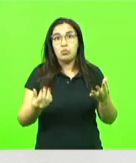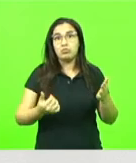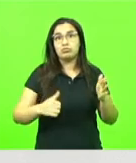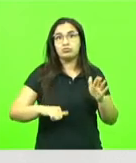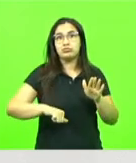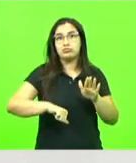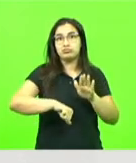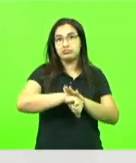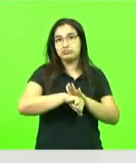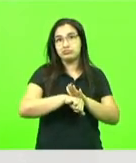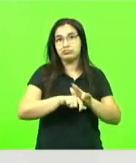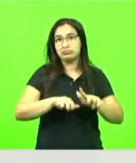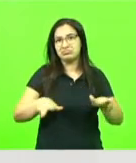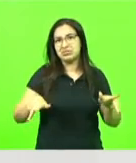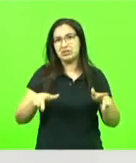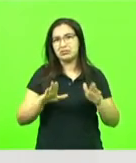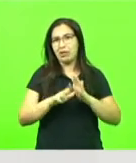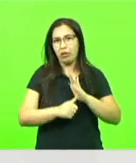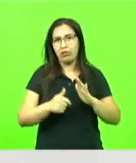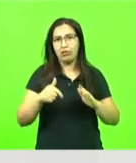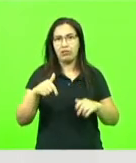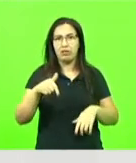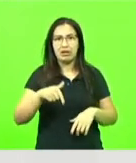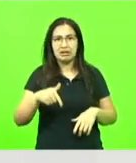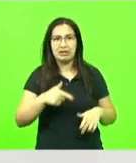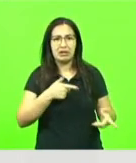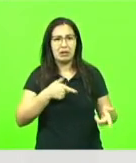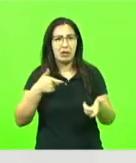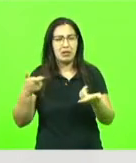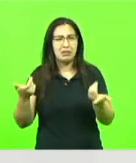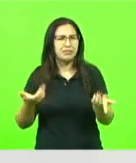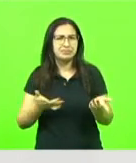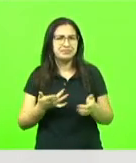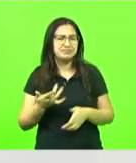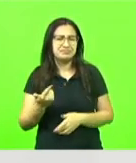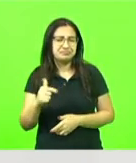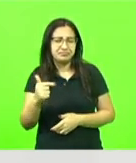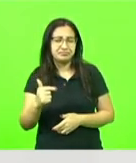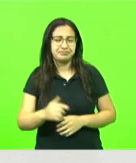do Estado de Santa Catarina.